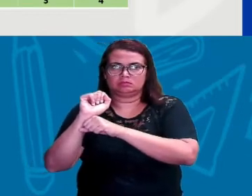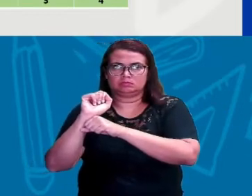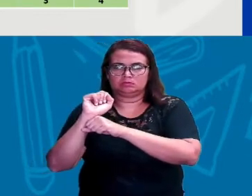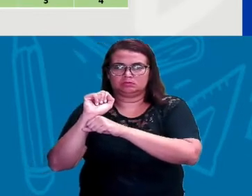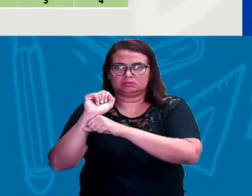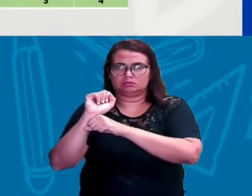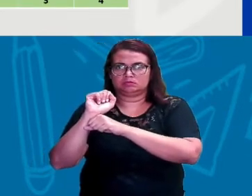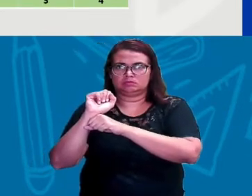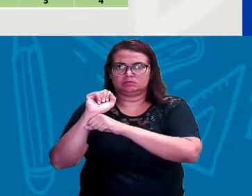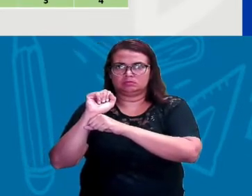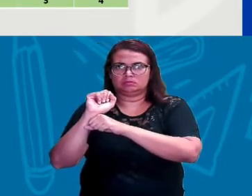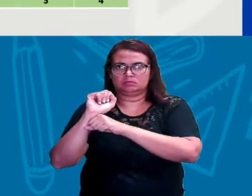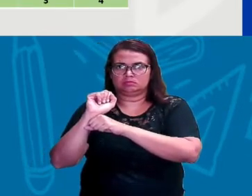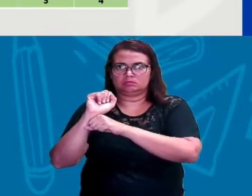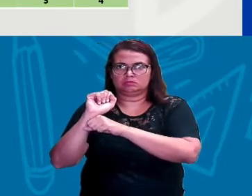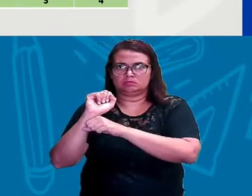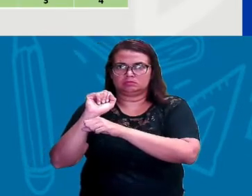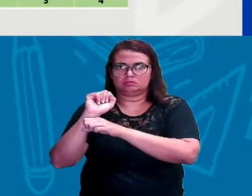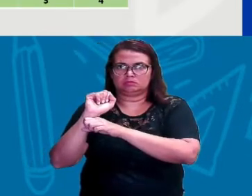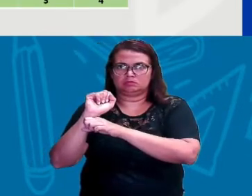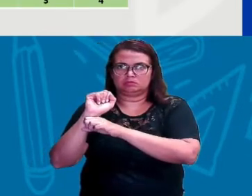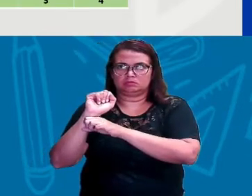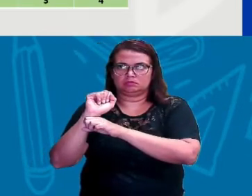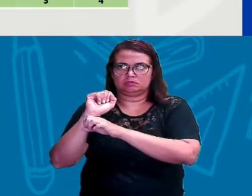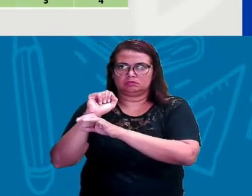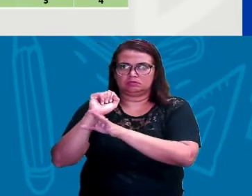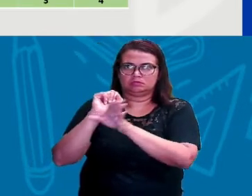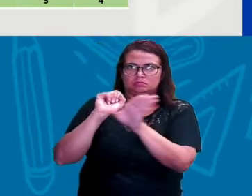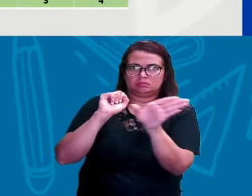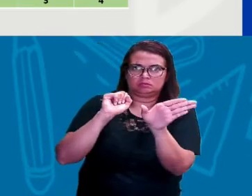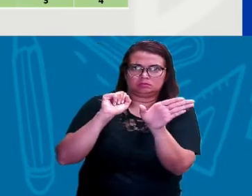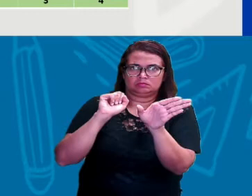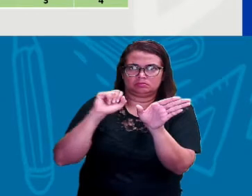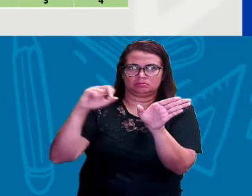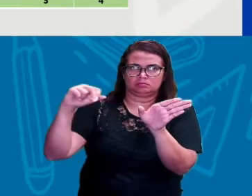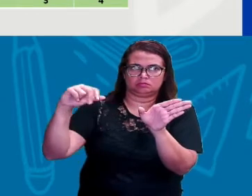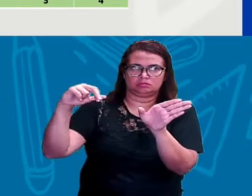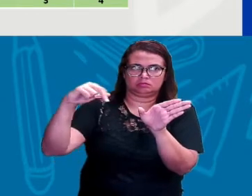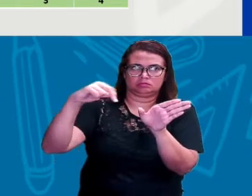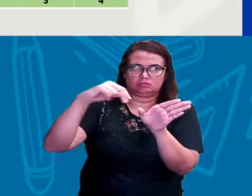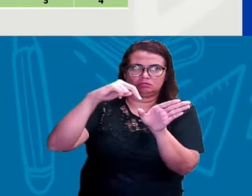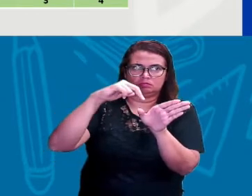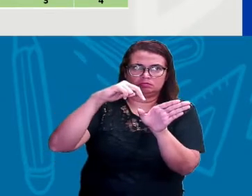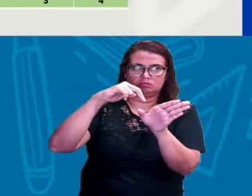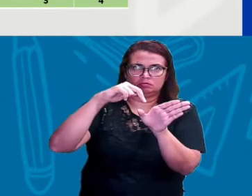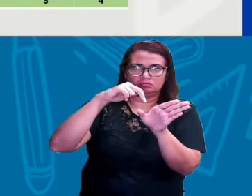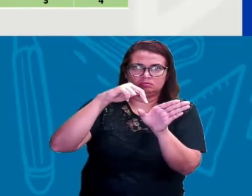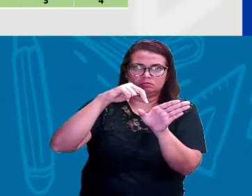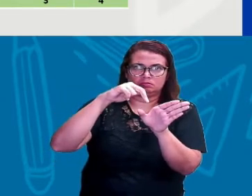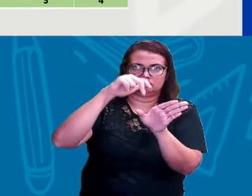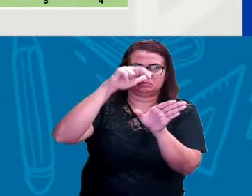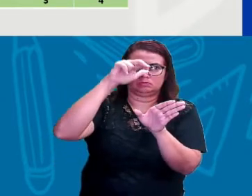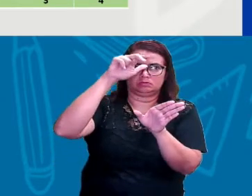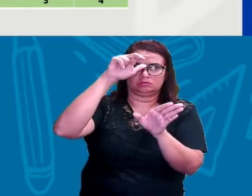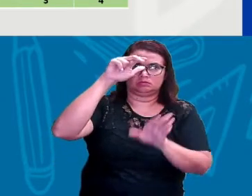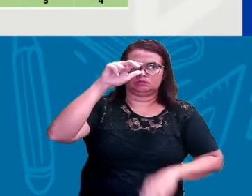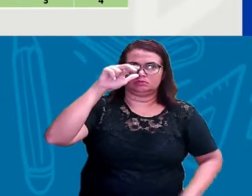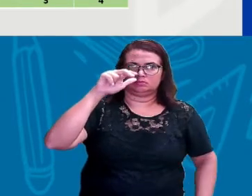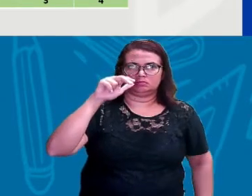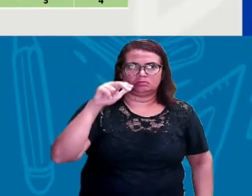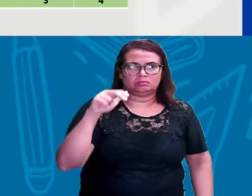eu paro, vire à esquerda e ande duas casas. Então,